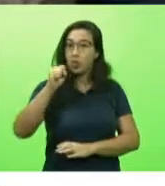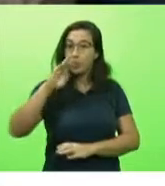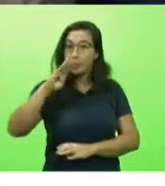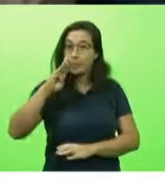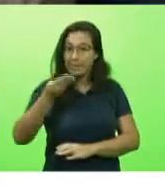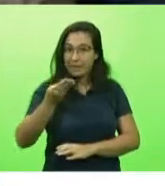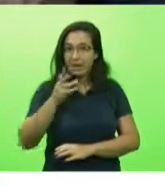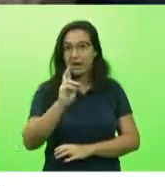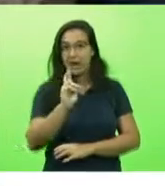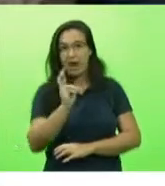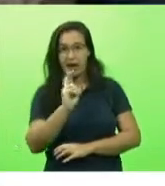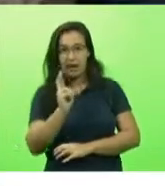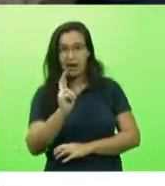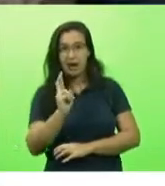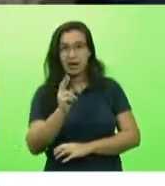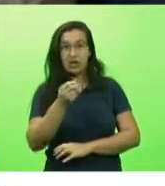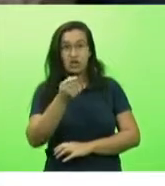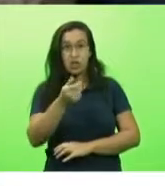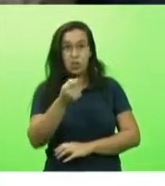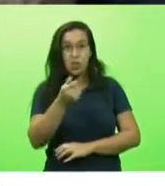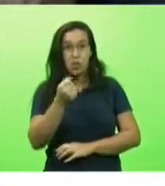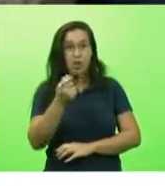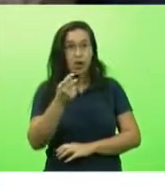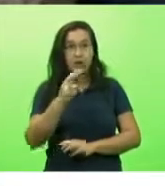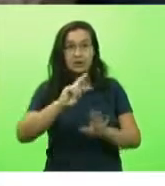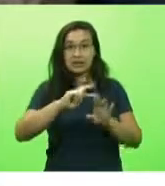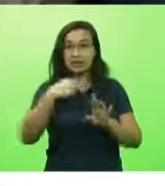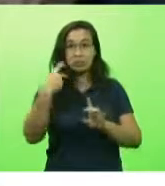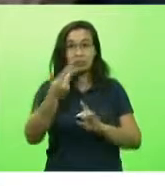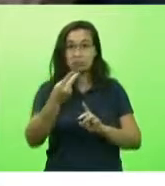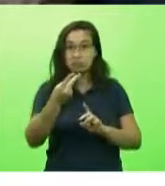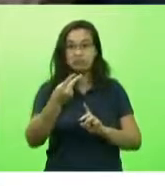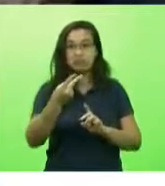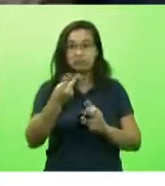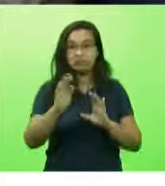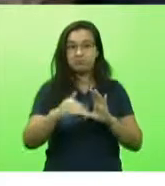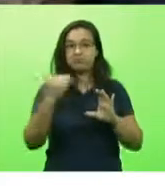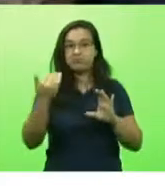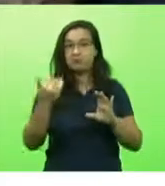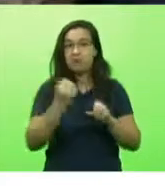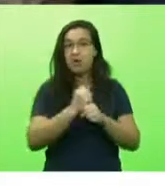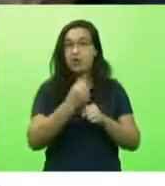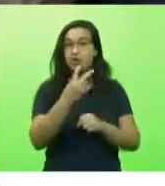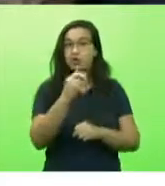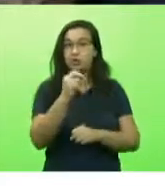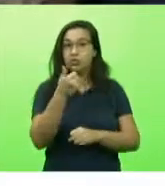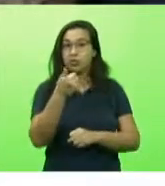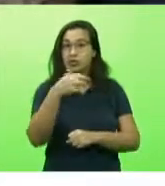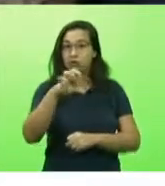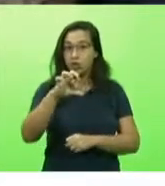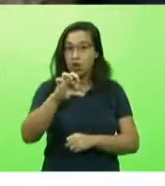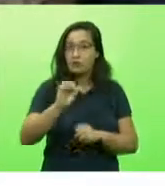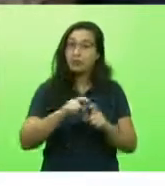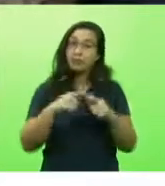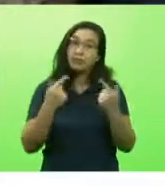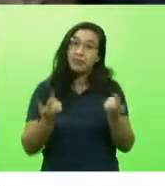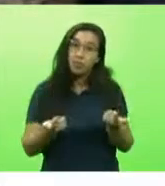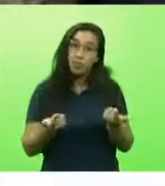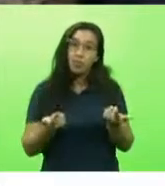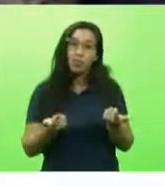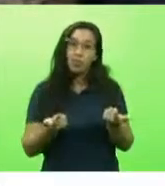reais. Isso é quase o dobro do que recebeu em 2019. Então, o governo de Santa Catarina